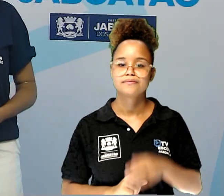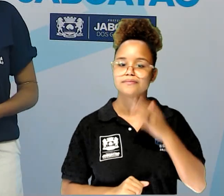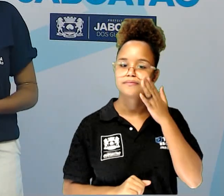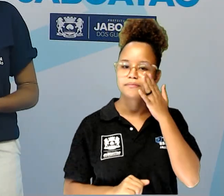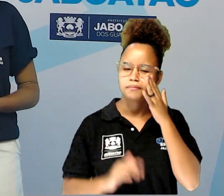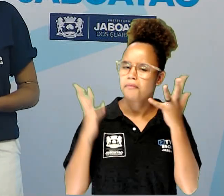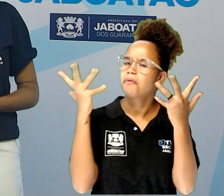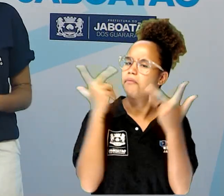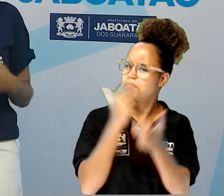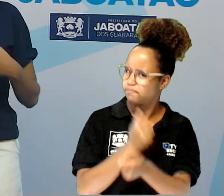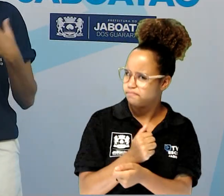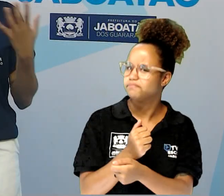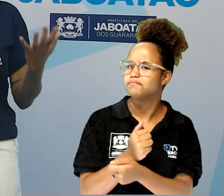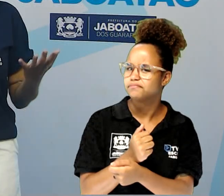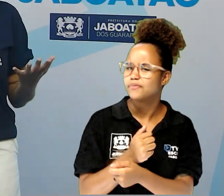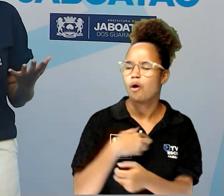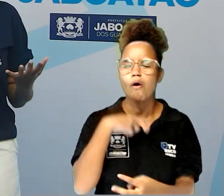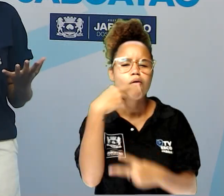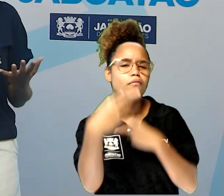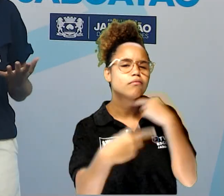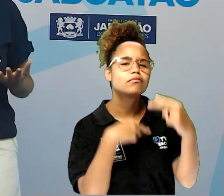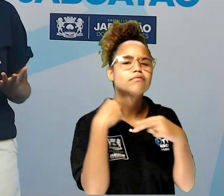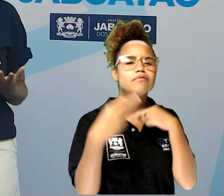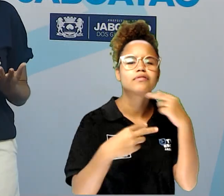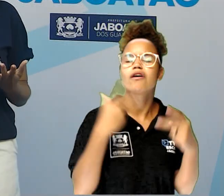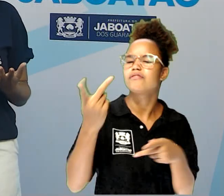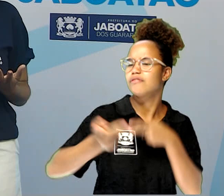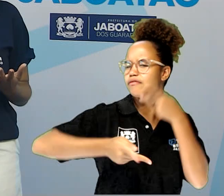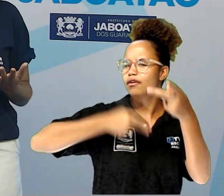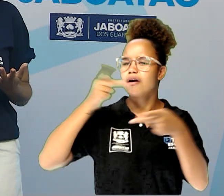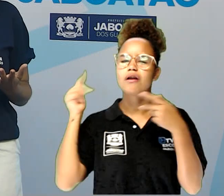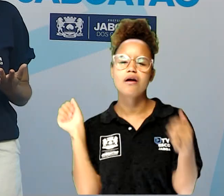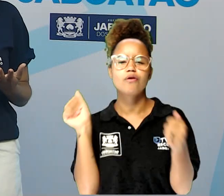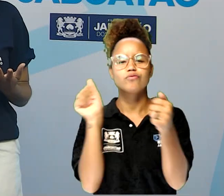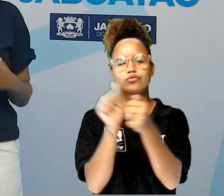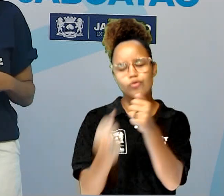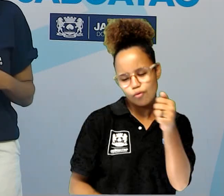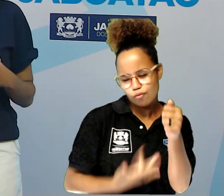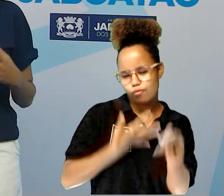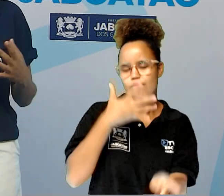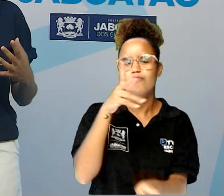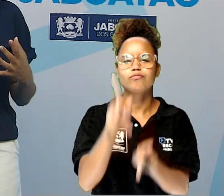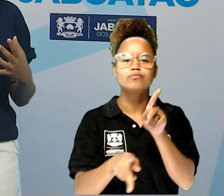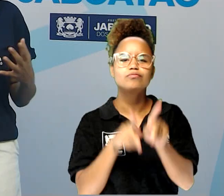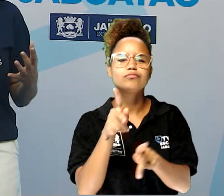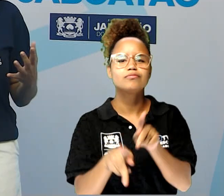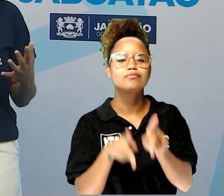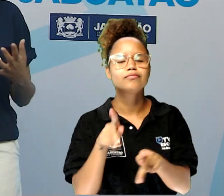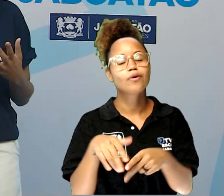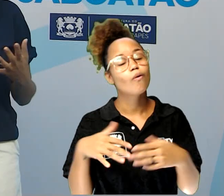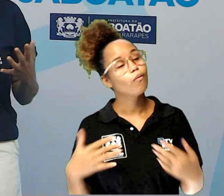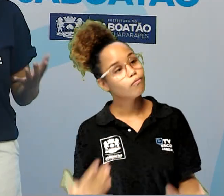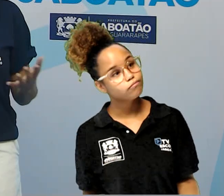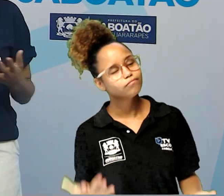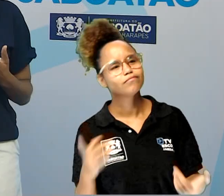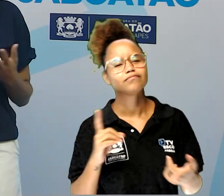Bonito, não é, gente? Me deu vontade até de declamar junto um poema popular. Ou até de